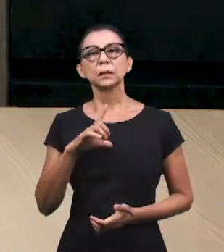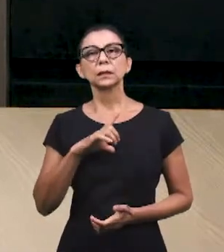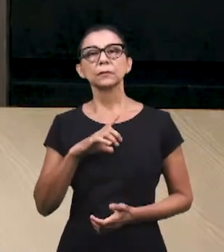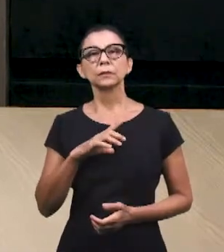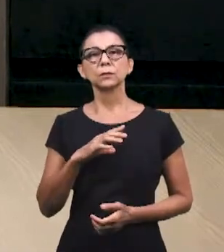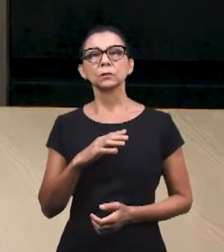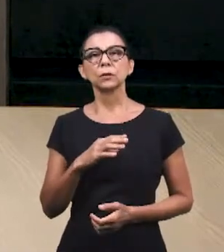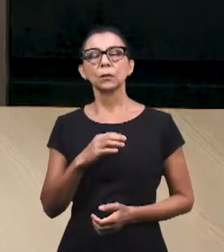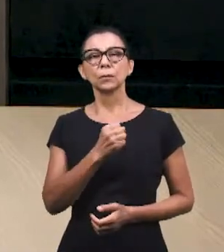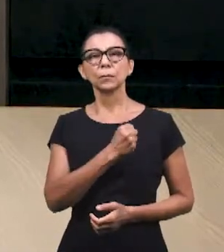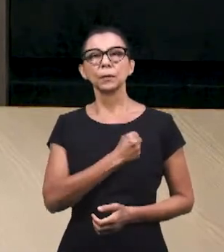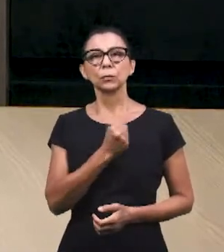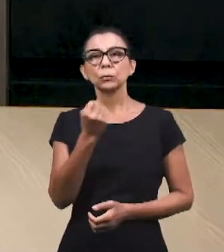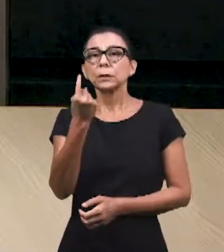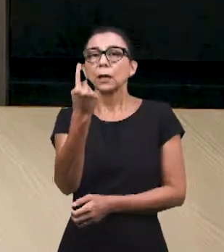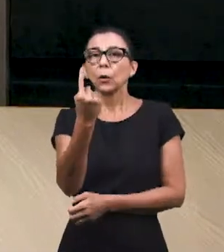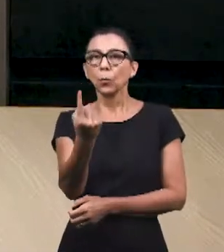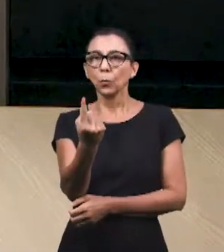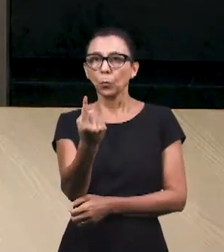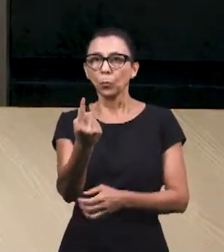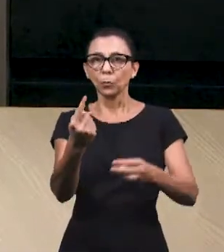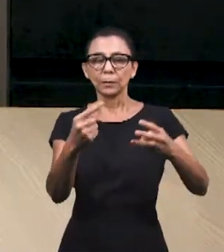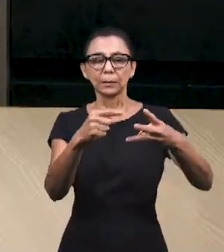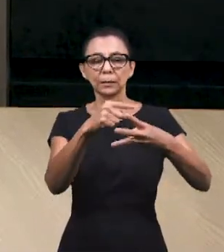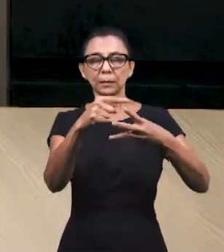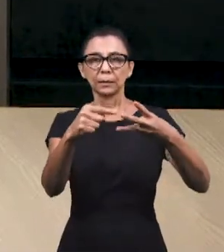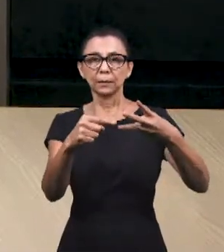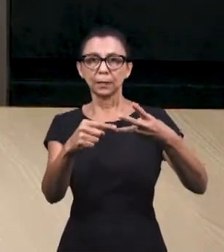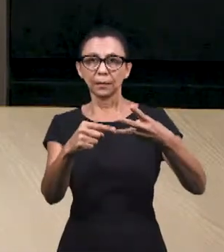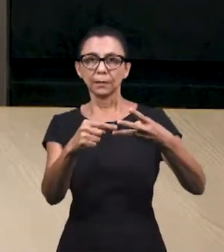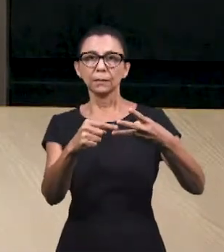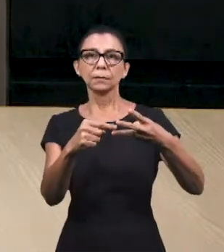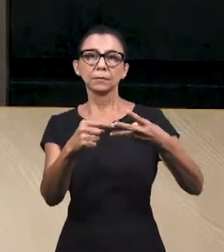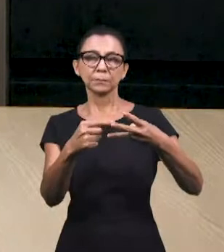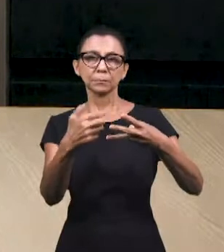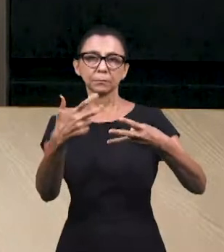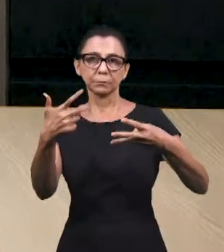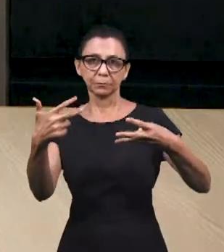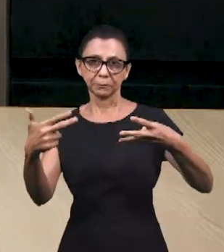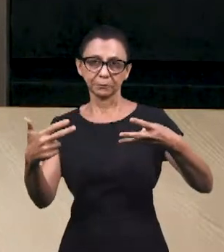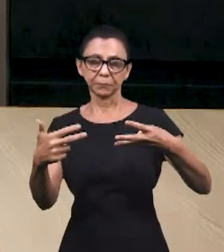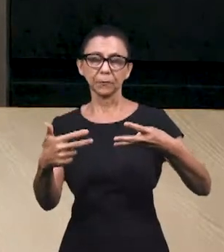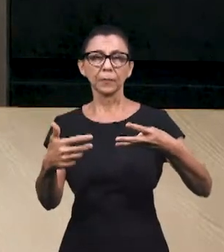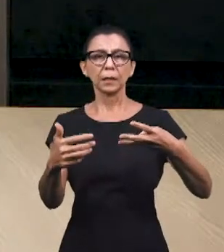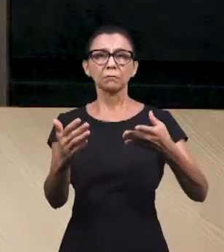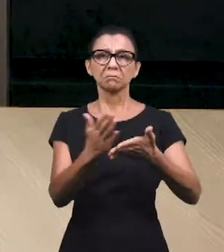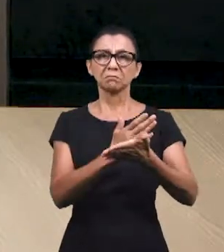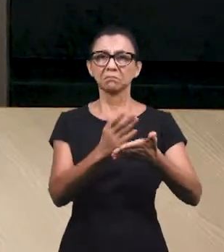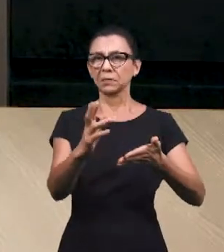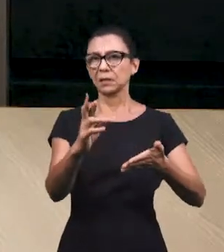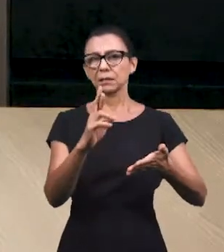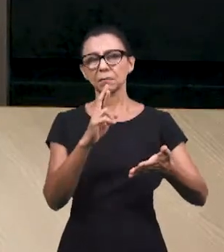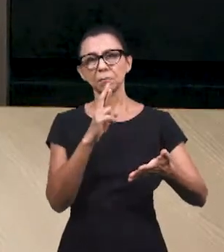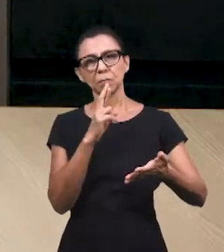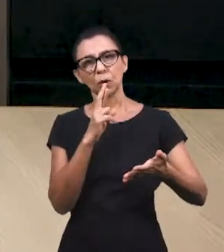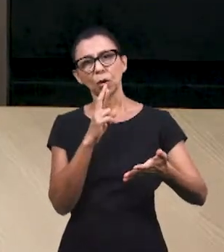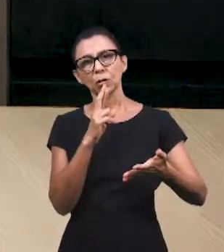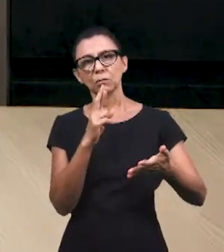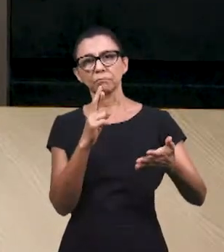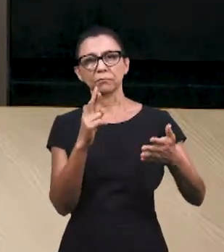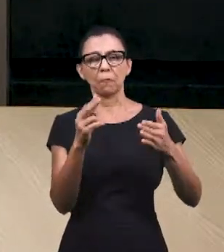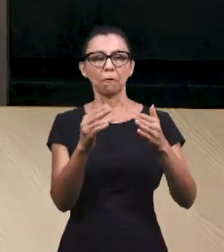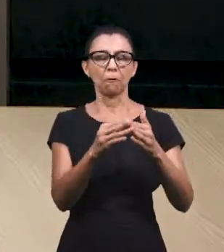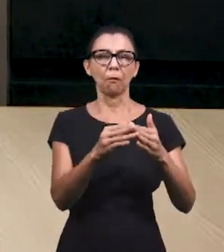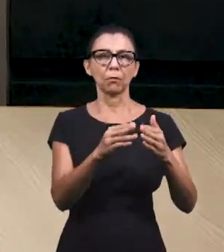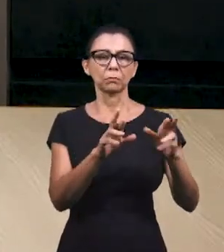três aspectos que serão colocados aqui, e nós teremos algumas respostas a essa pergunta, algumas delas enfatizando mais